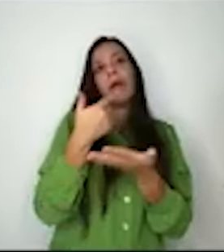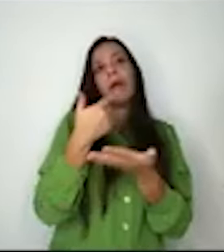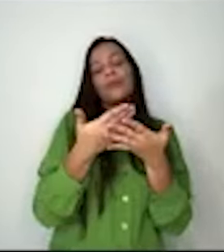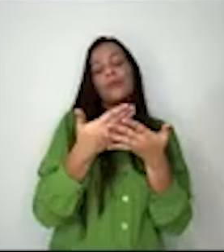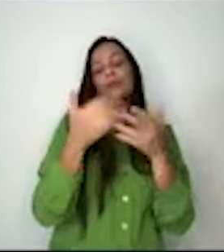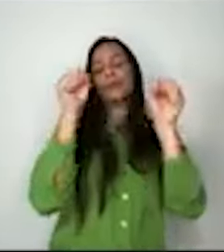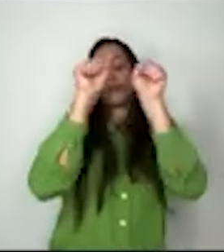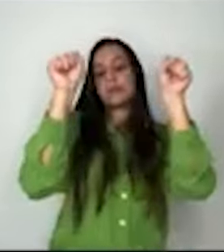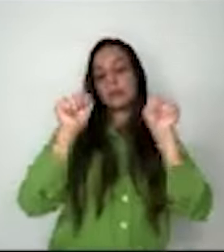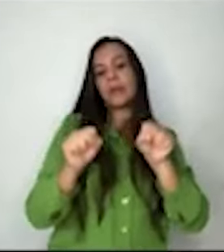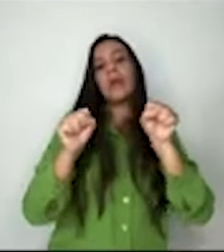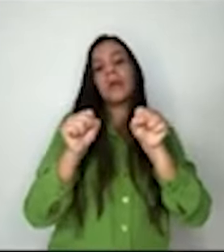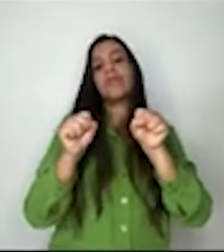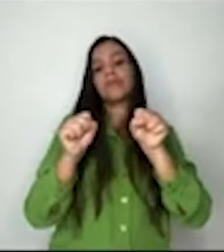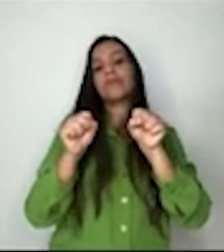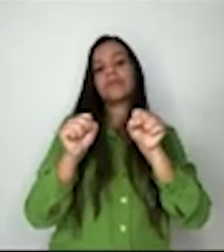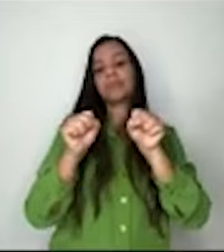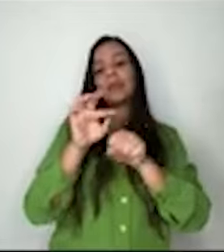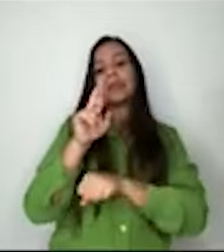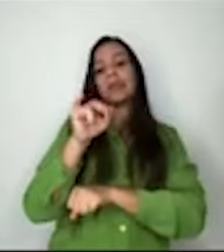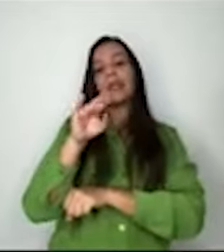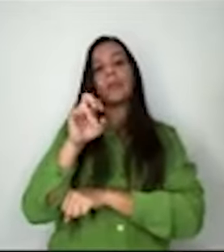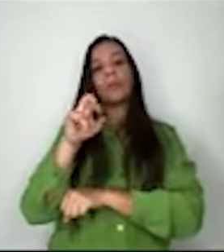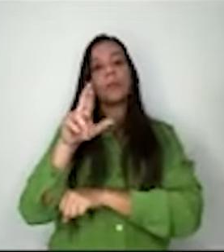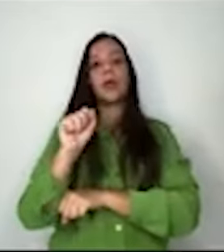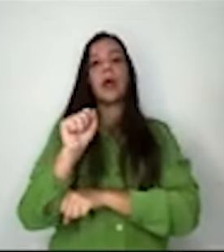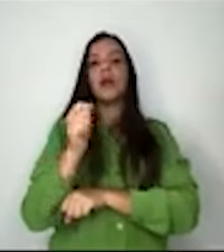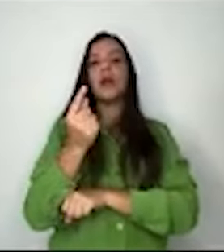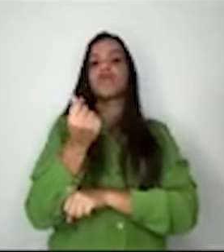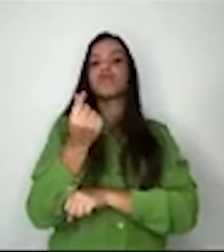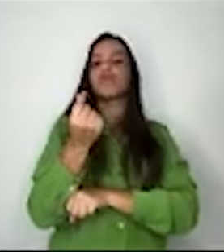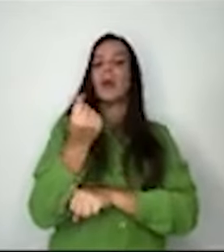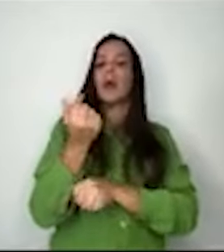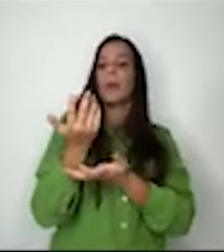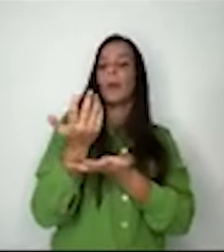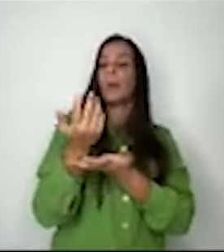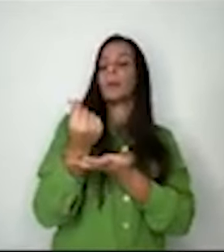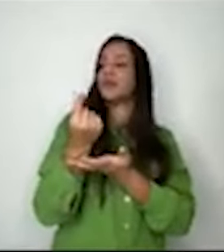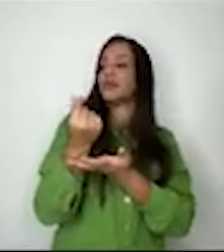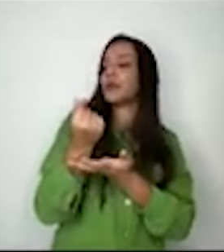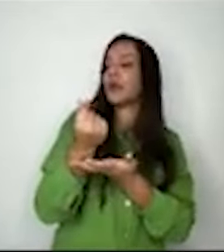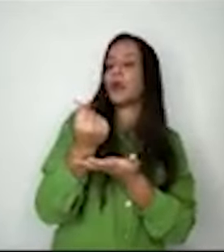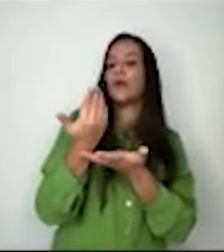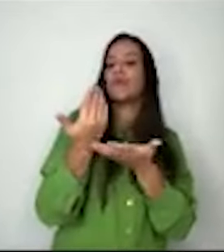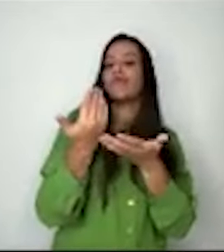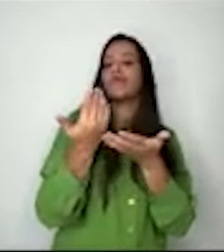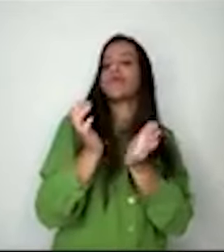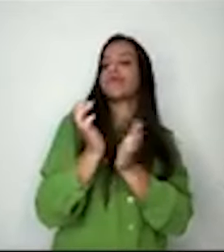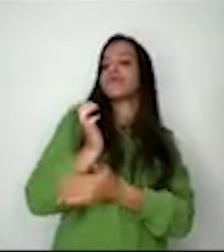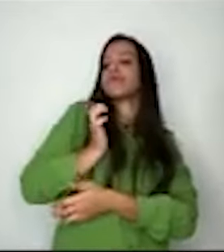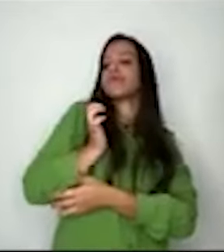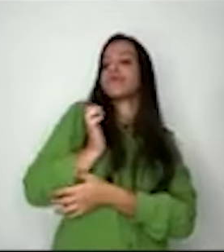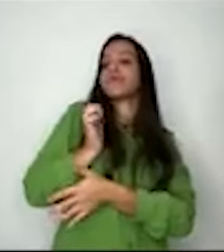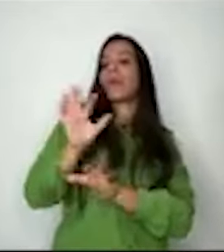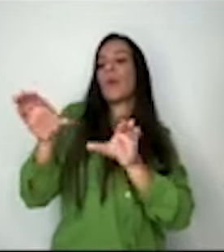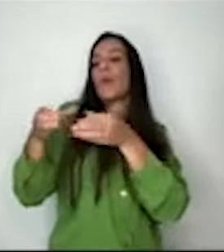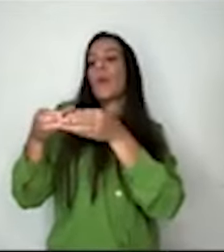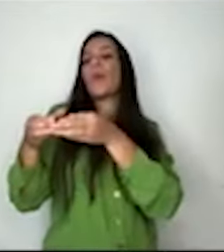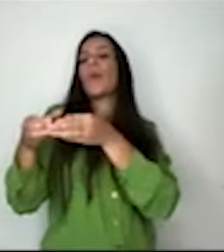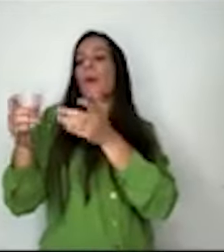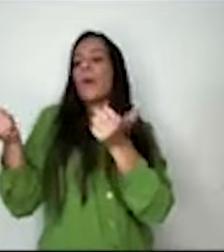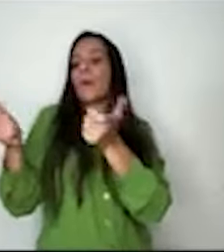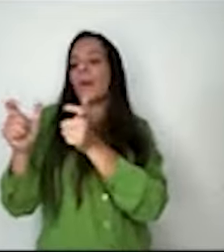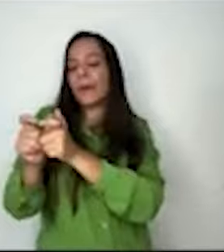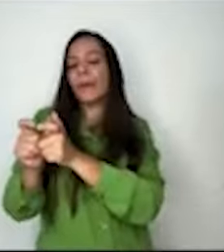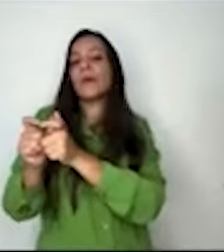e concentrador de renda e é preciso ter essa percepção porque, sem mudar o sistema de tributação, nós